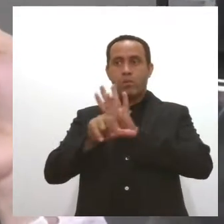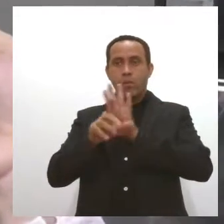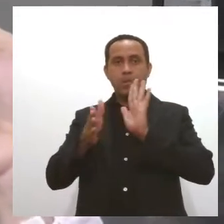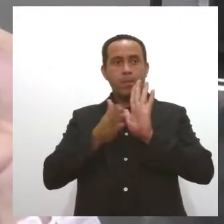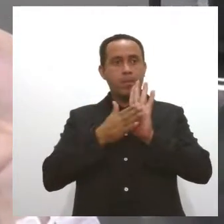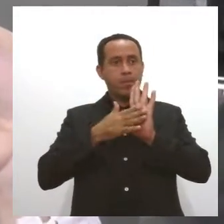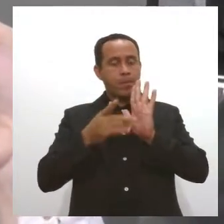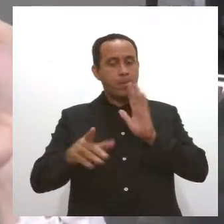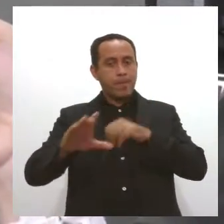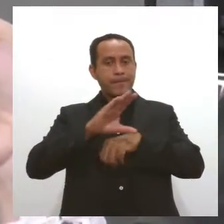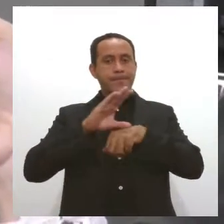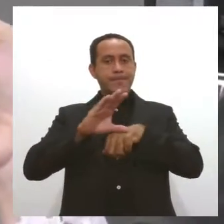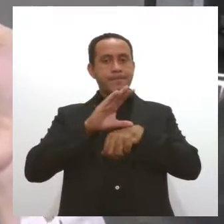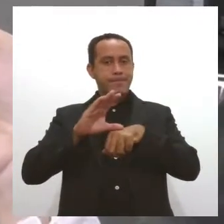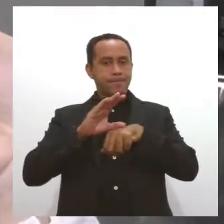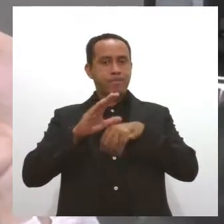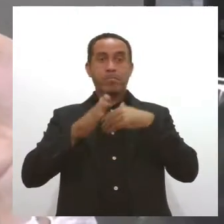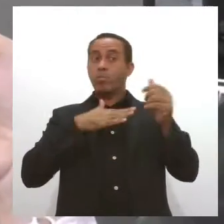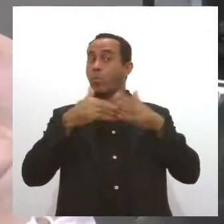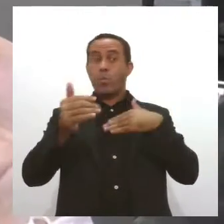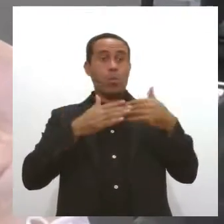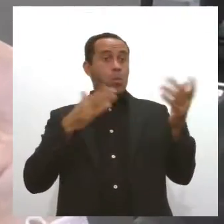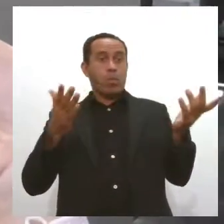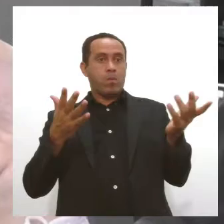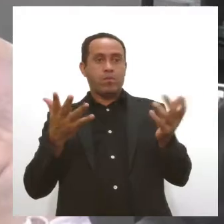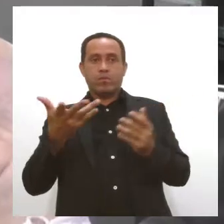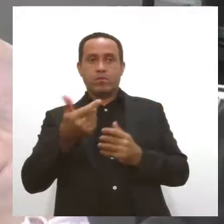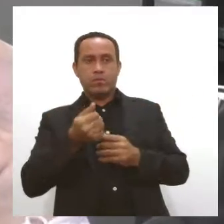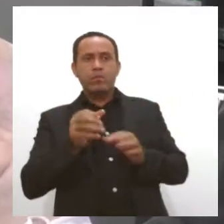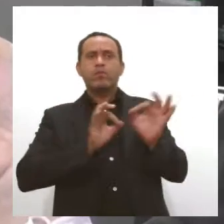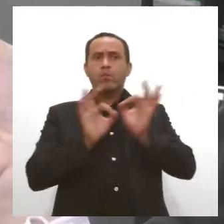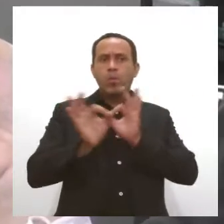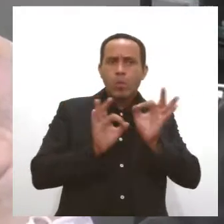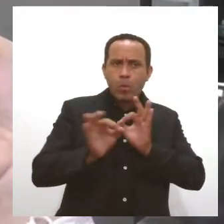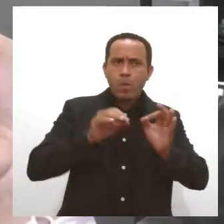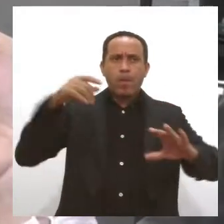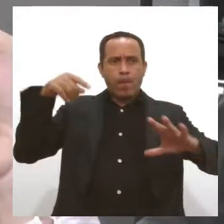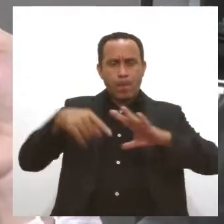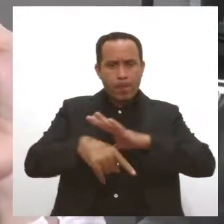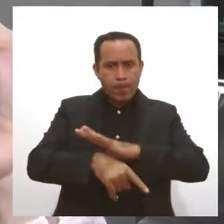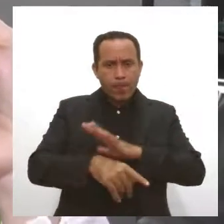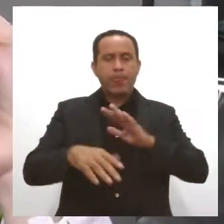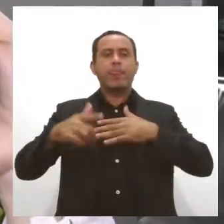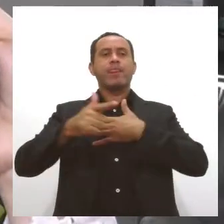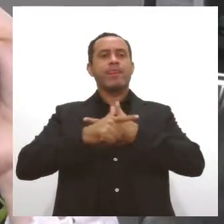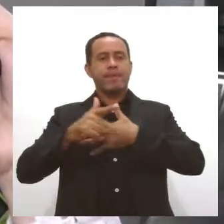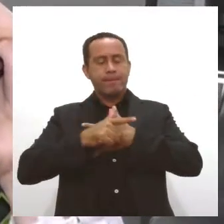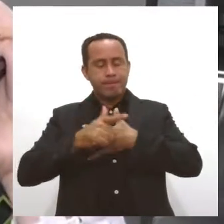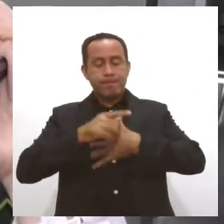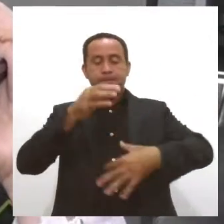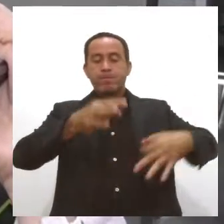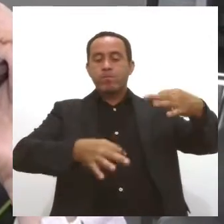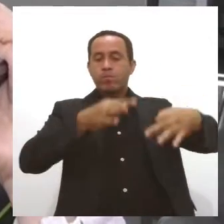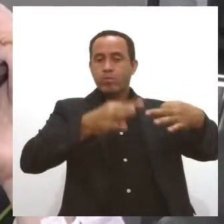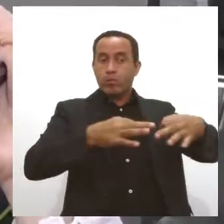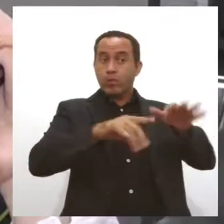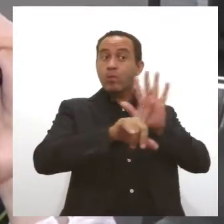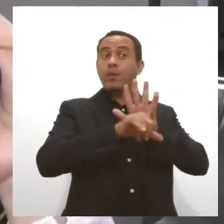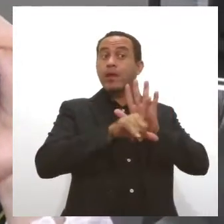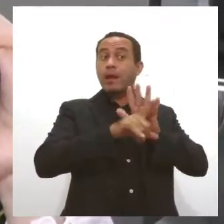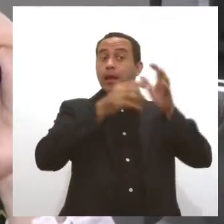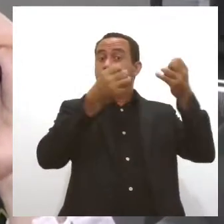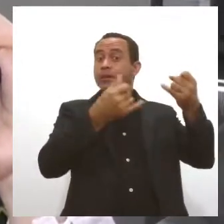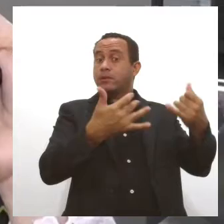constitucional, inserir qualquer tipo de preceito que seja inconstitucional. Então o papel da PGE foi dar conformidade jurídica, estabelecer os termos